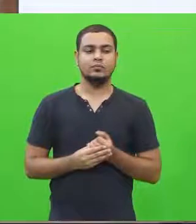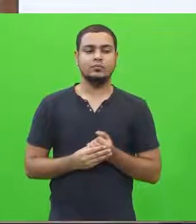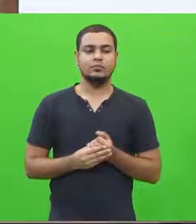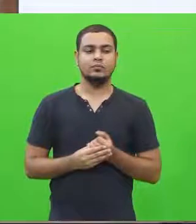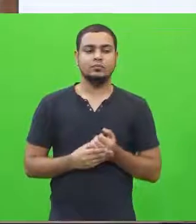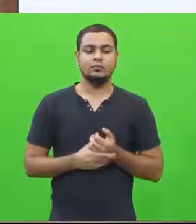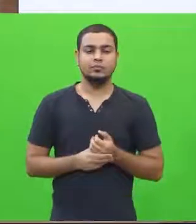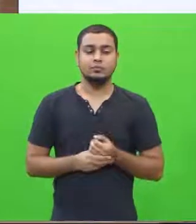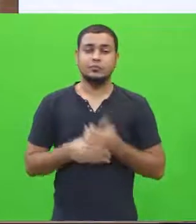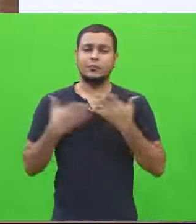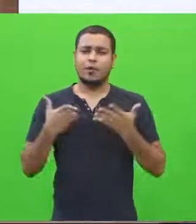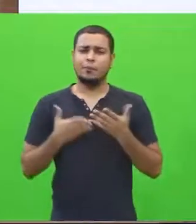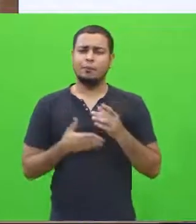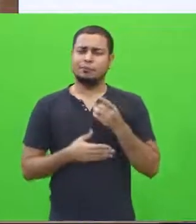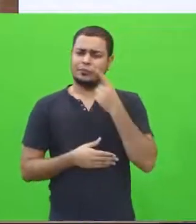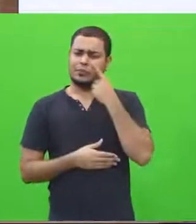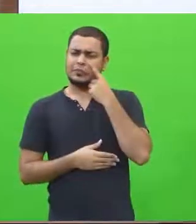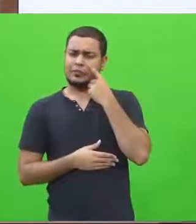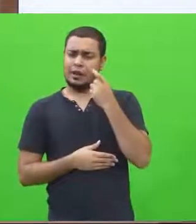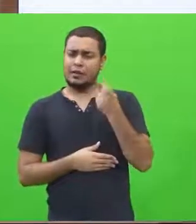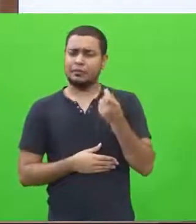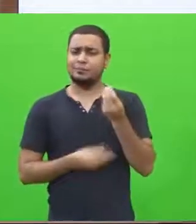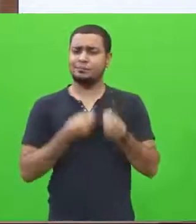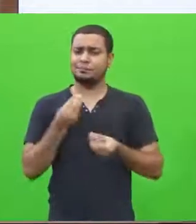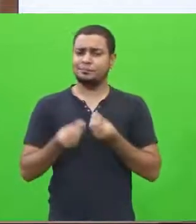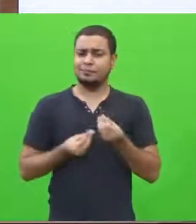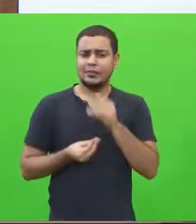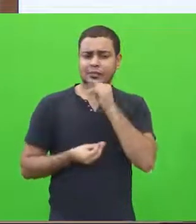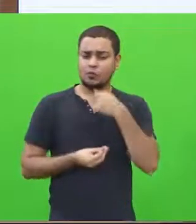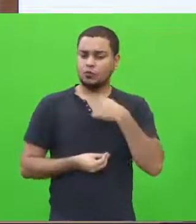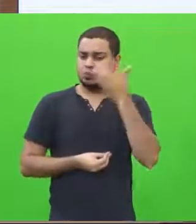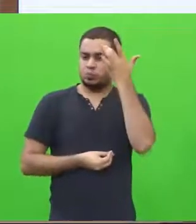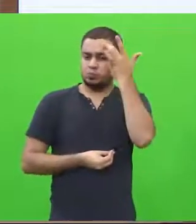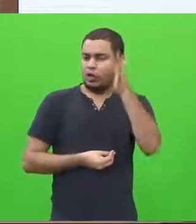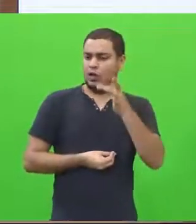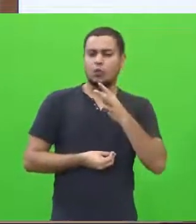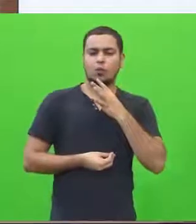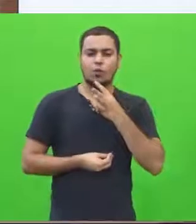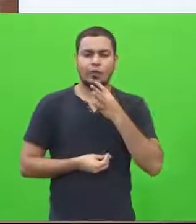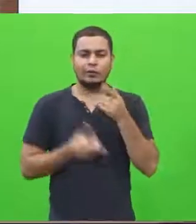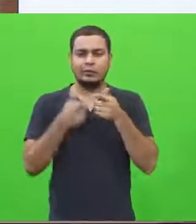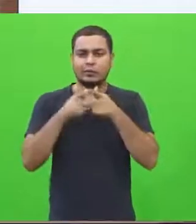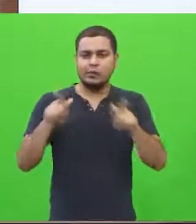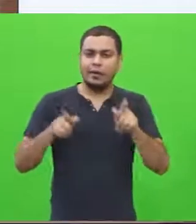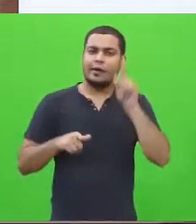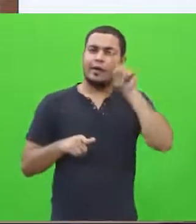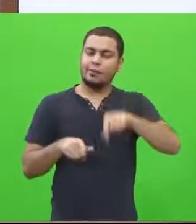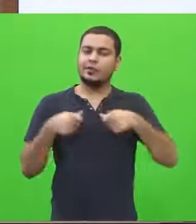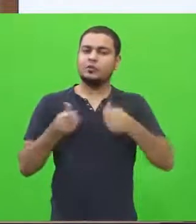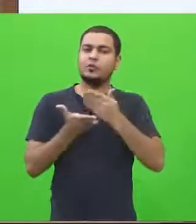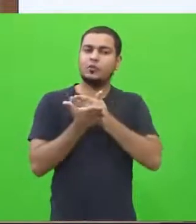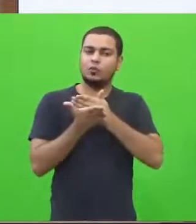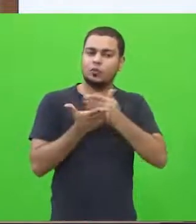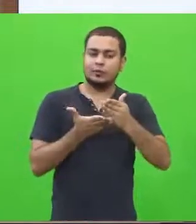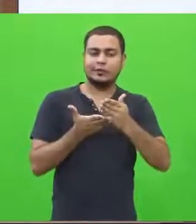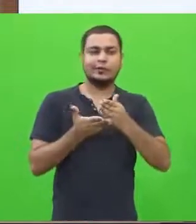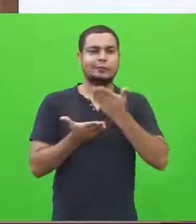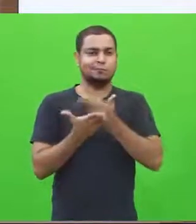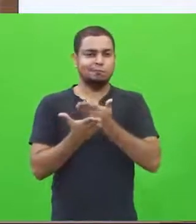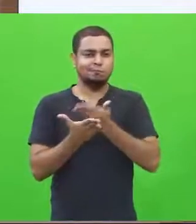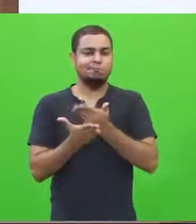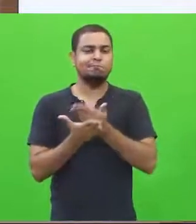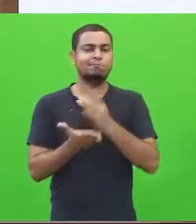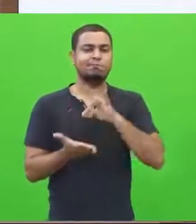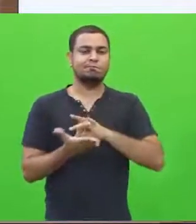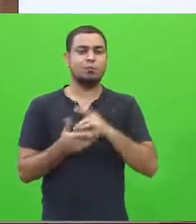É interessante que quem não tem a questão desses conhecimentos, começar... Tem vários canais, né, Carol? Que eles